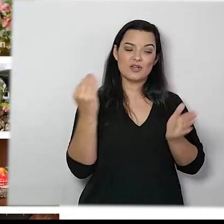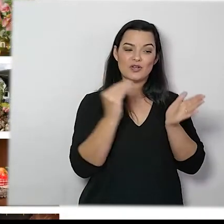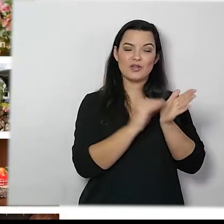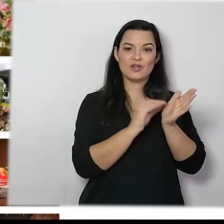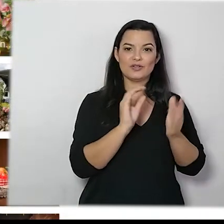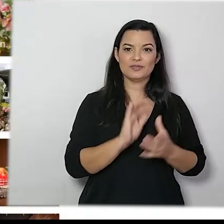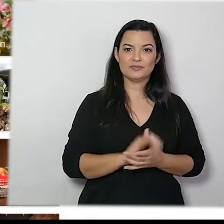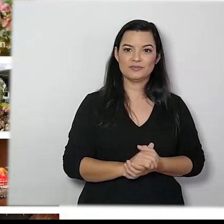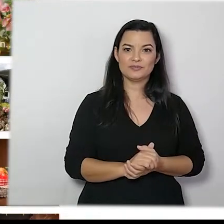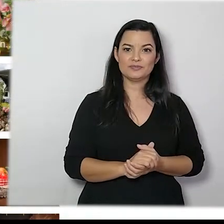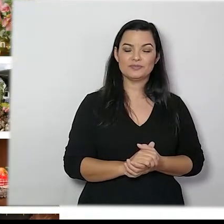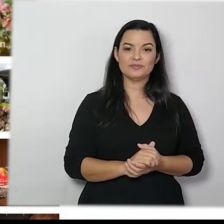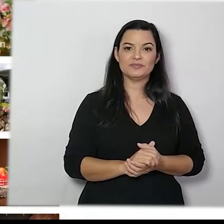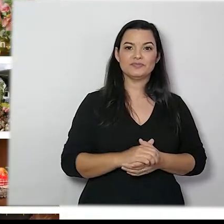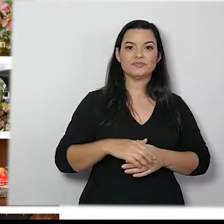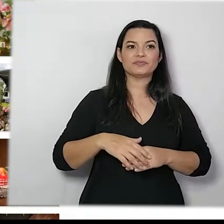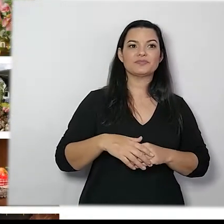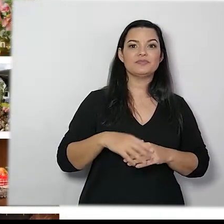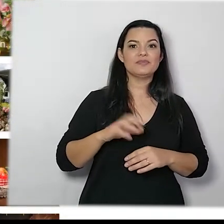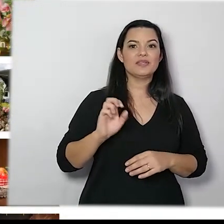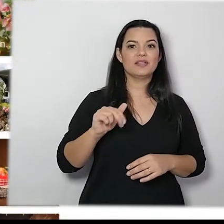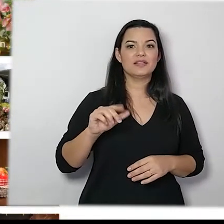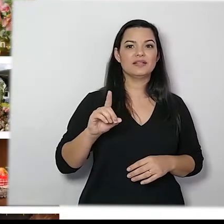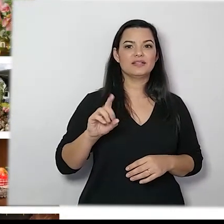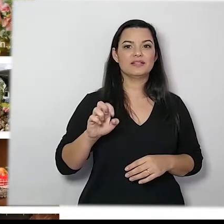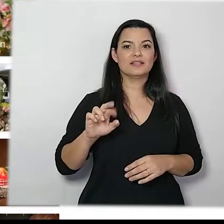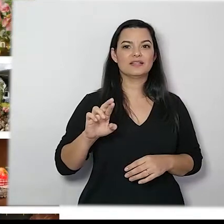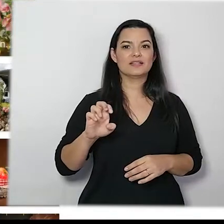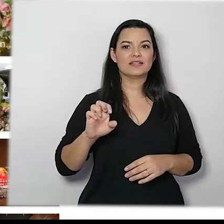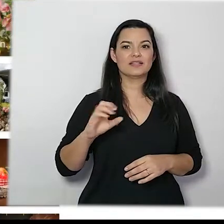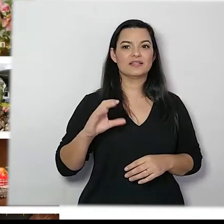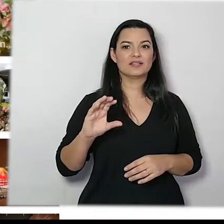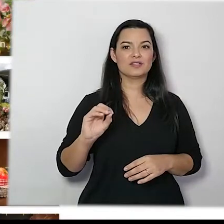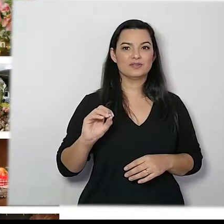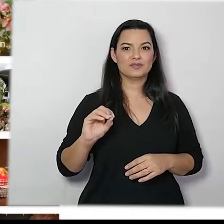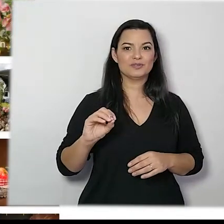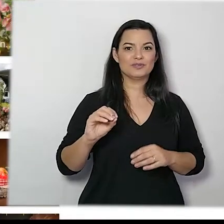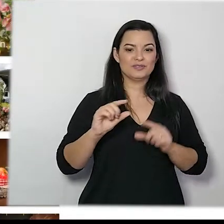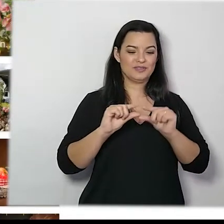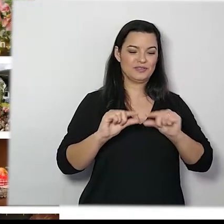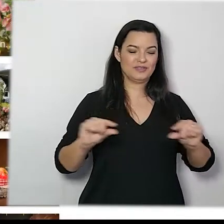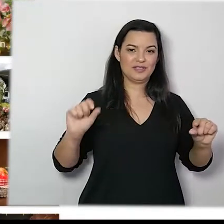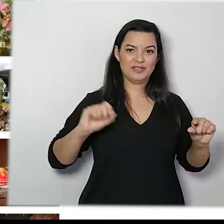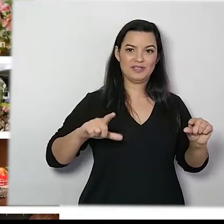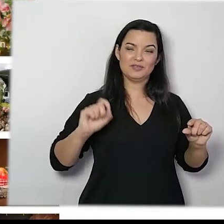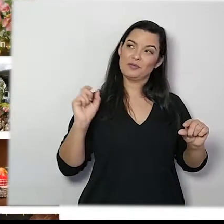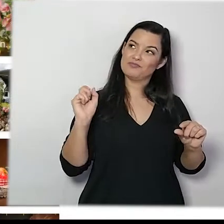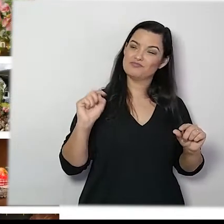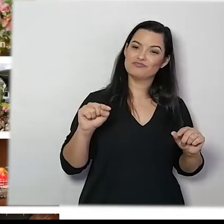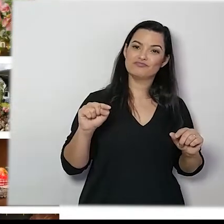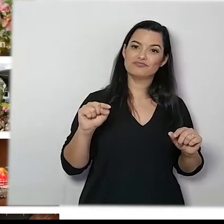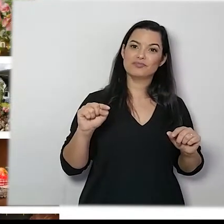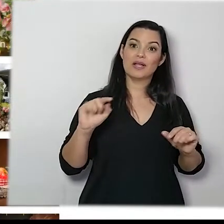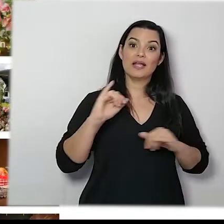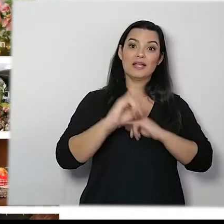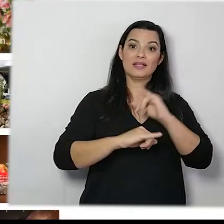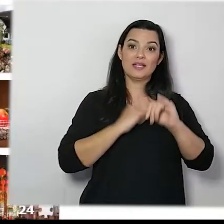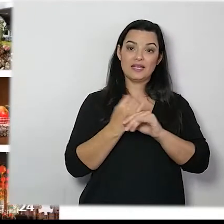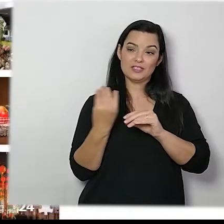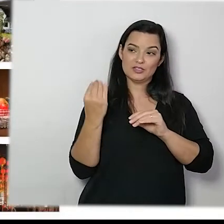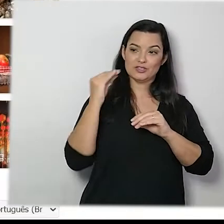o endereço que a Pro vai compartilhar com vocês na internet,